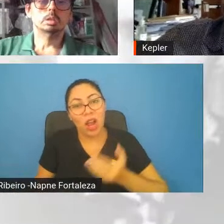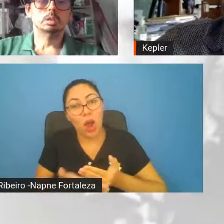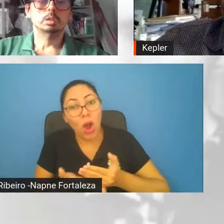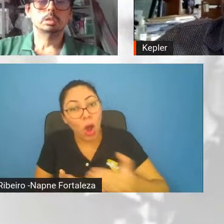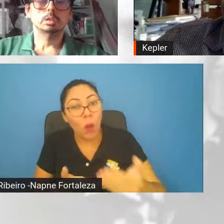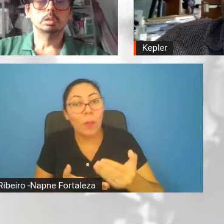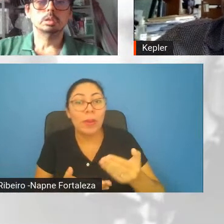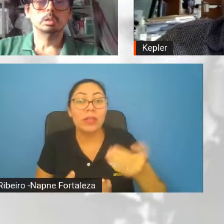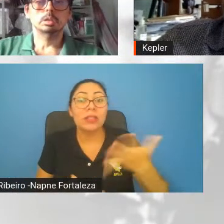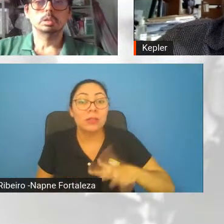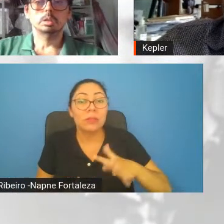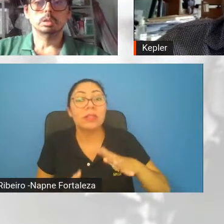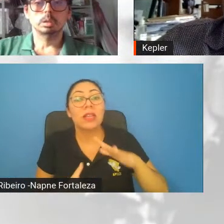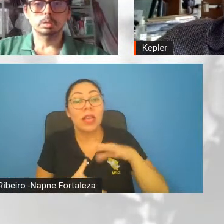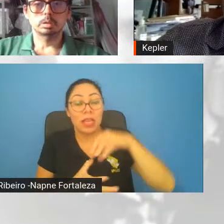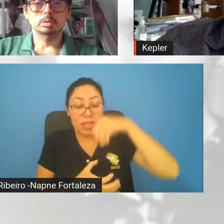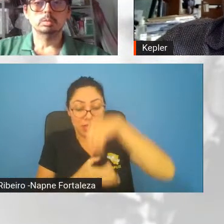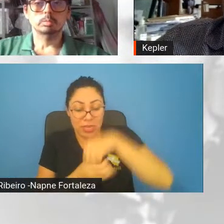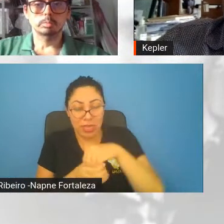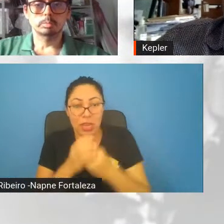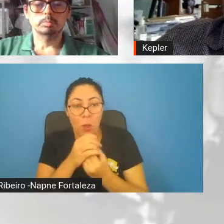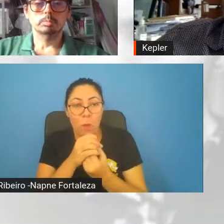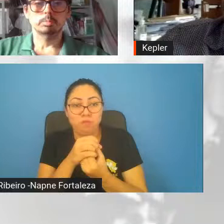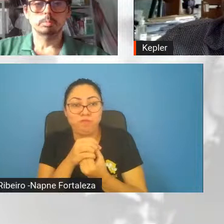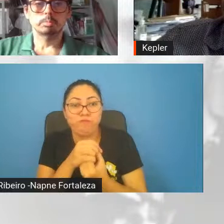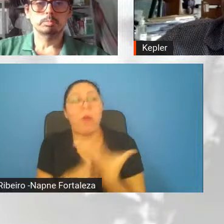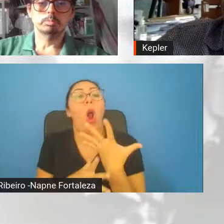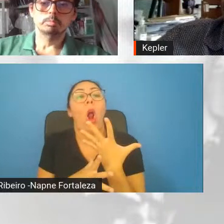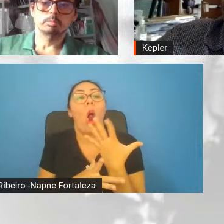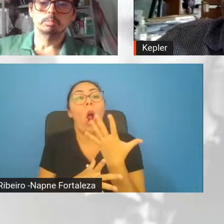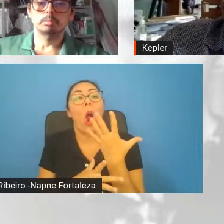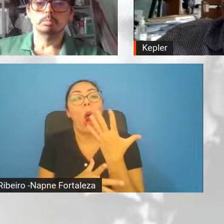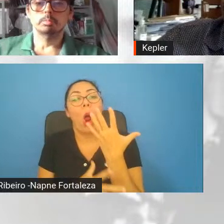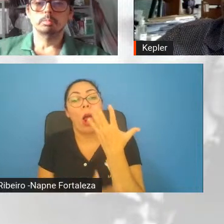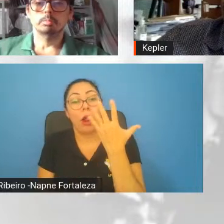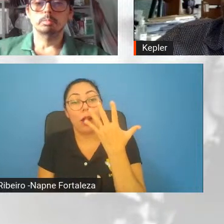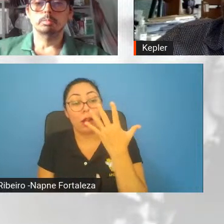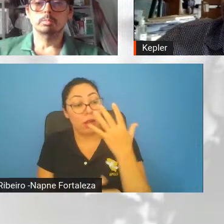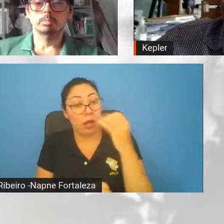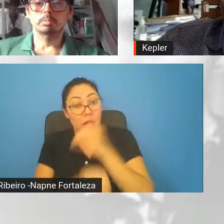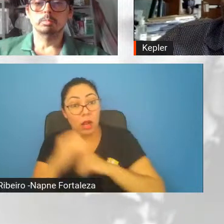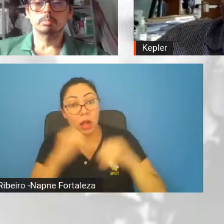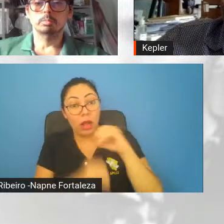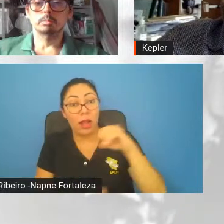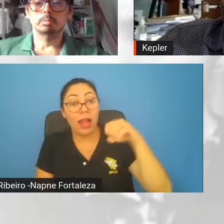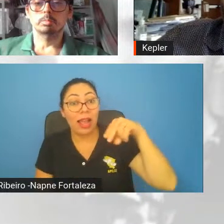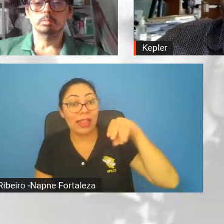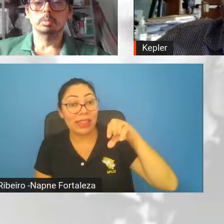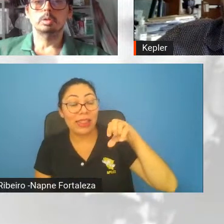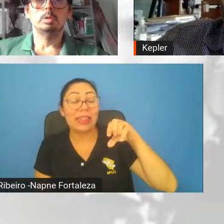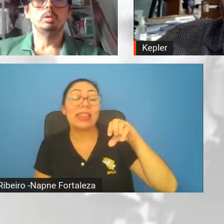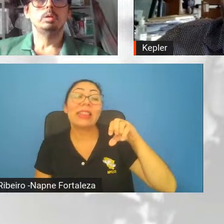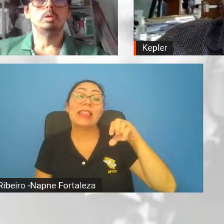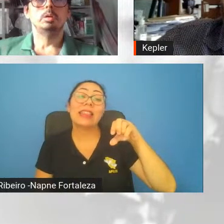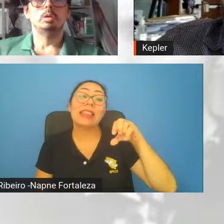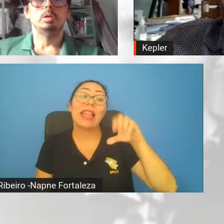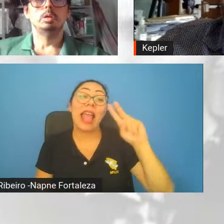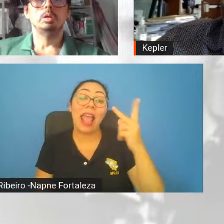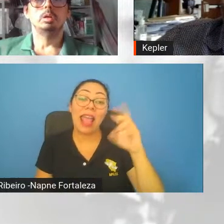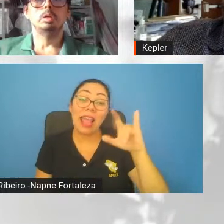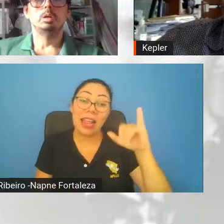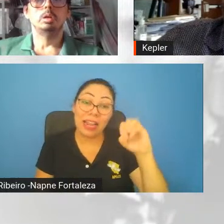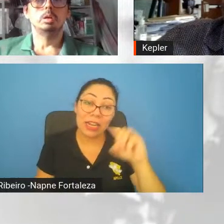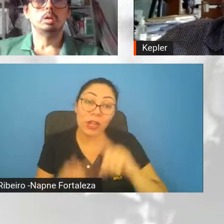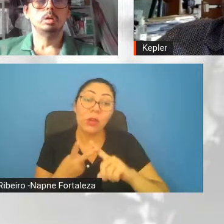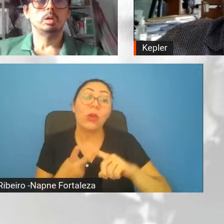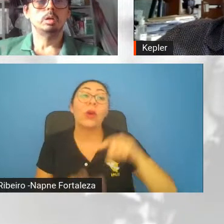núcleo de hidrogênio e hélio e alguns traços de lítio, que é uma questão também que ainda é controverso. Mas